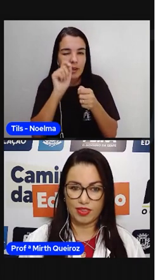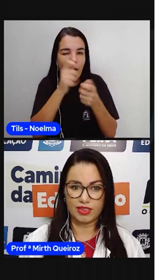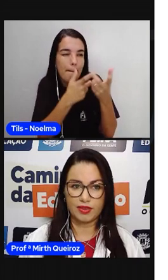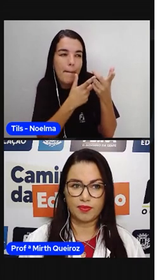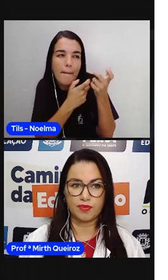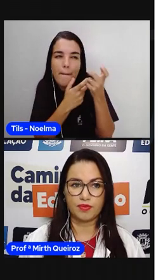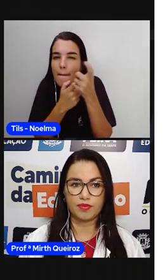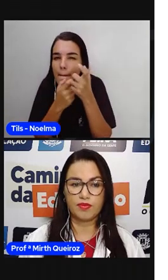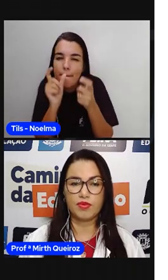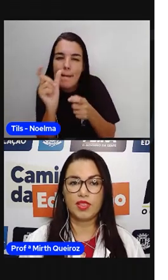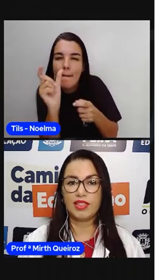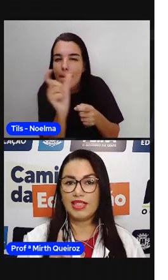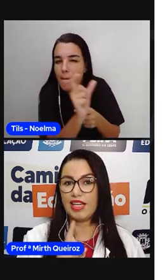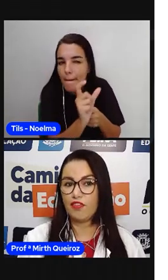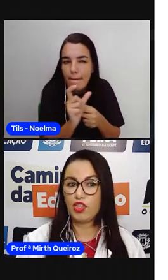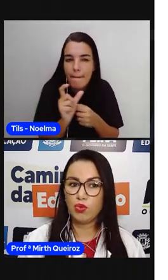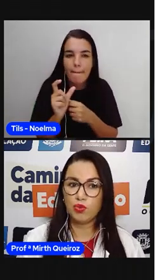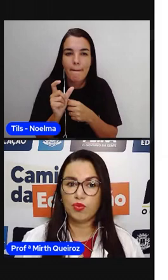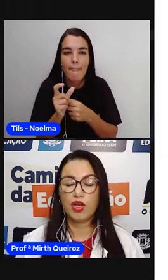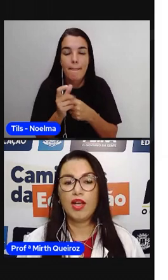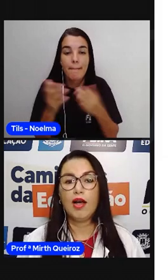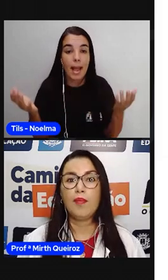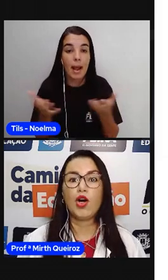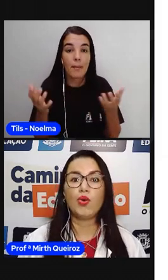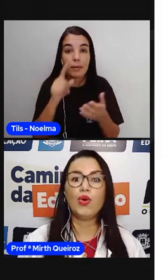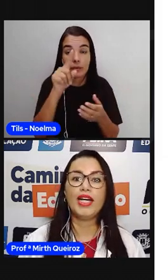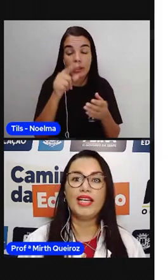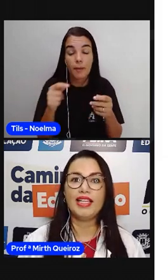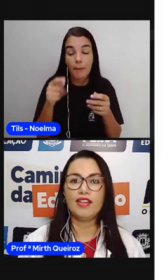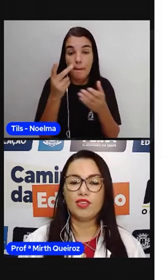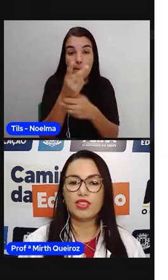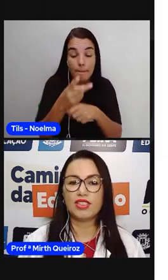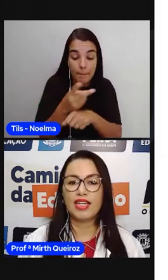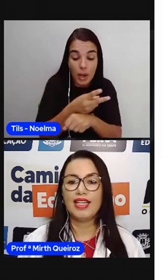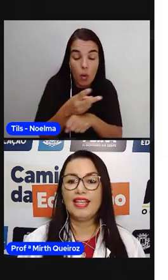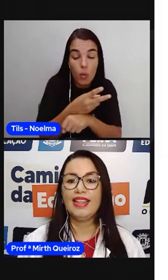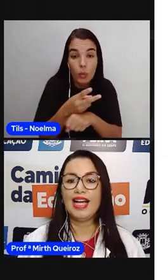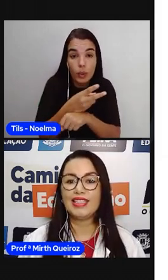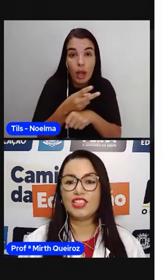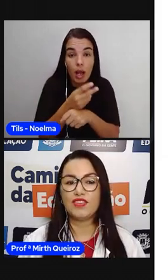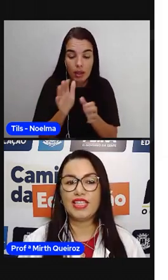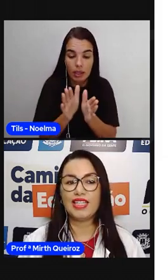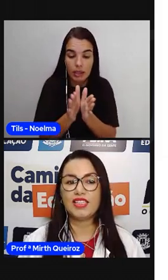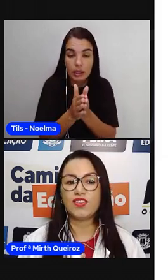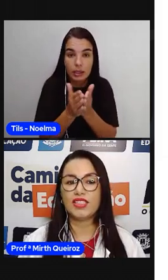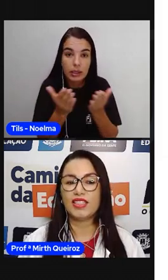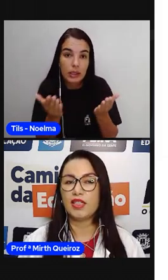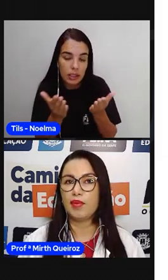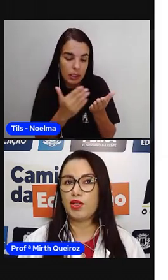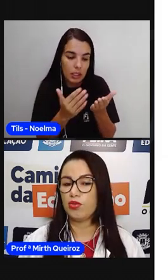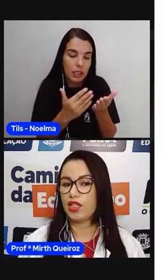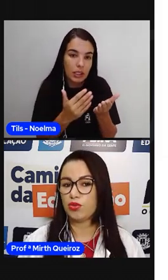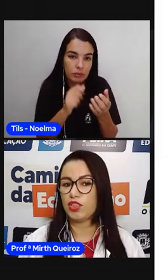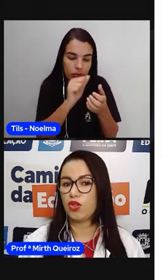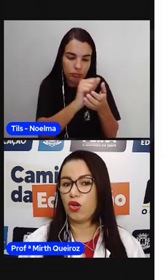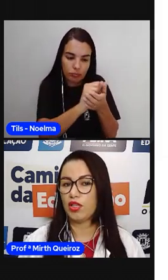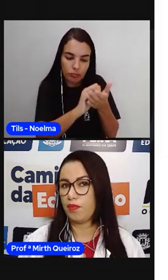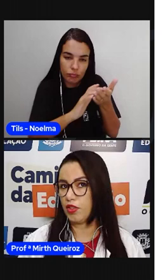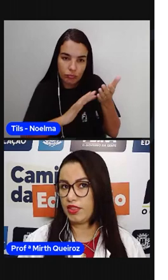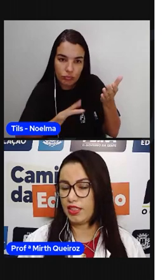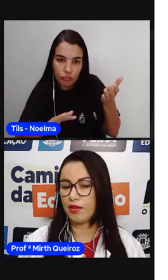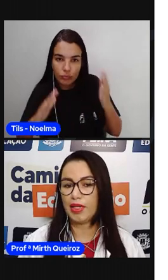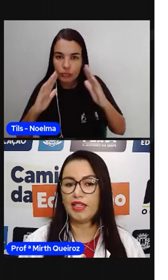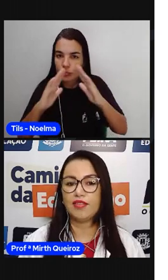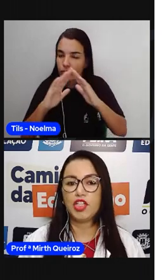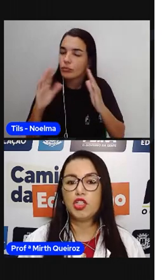palavras. Desafio 1. Procure em livros, nas atividades que você recebeu da sua escola,